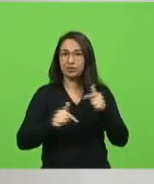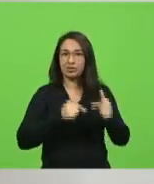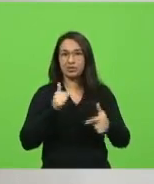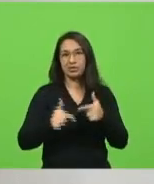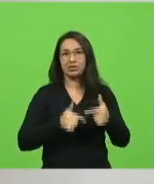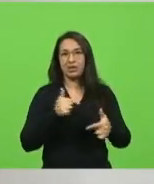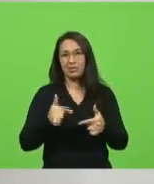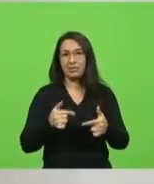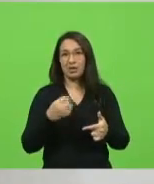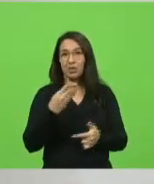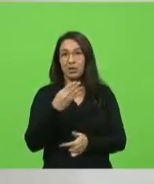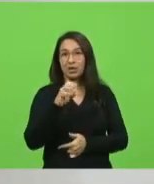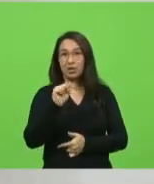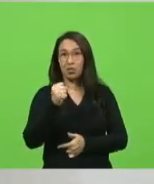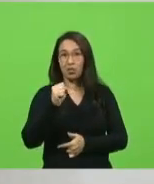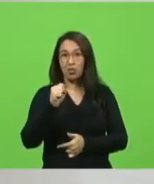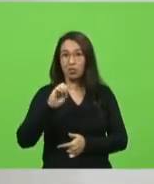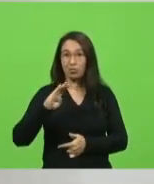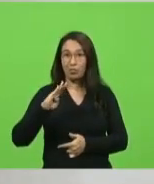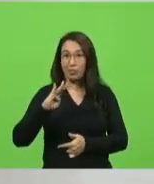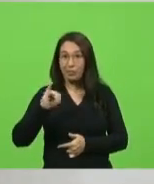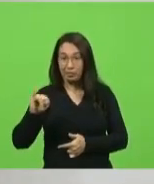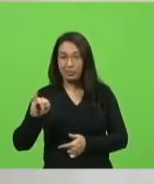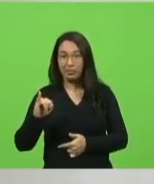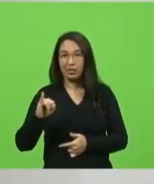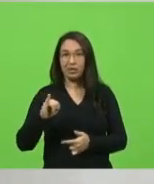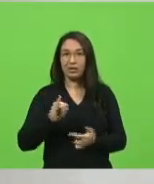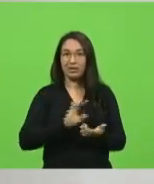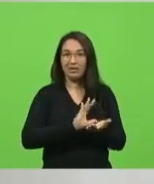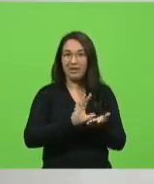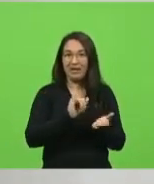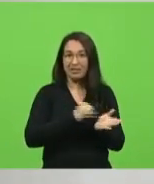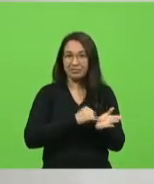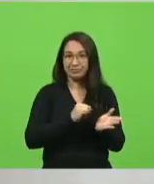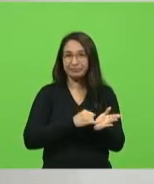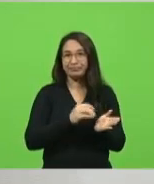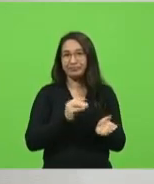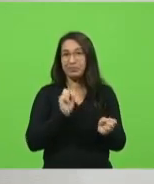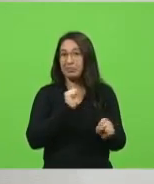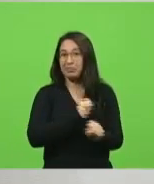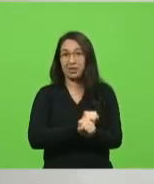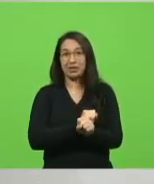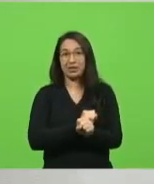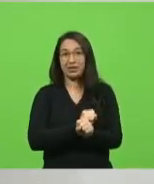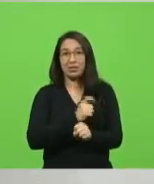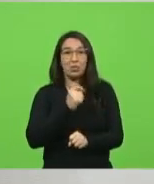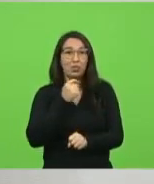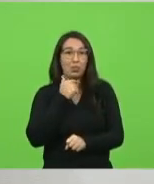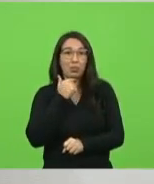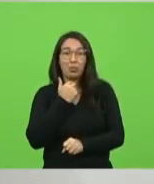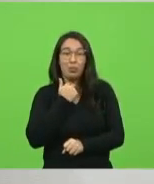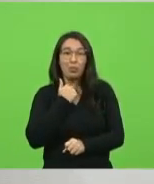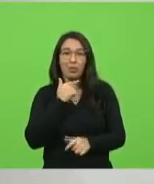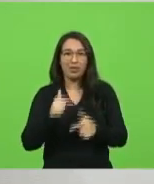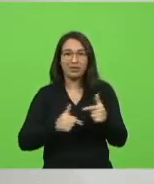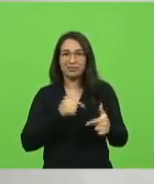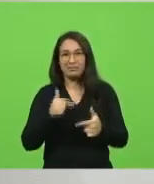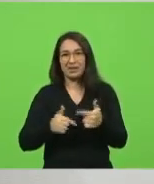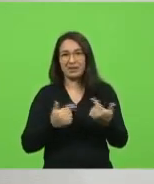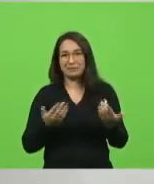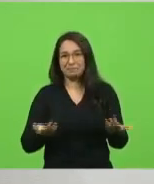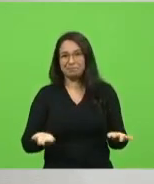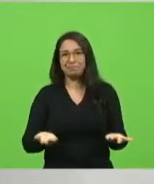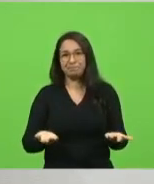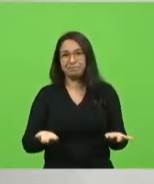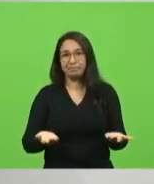reais em impostos. Tudo parado há quase um ano sem poder trabalhar e, pelo jeito, vão